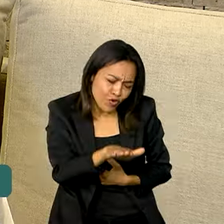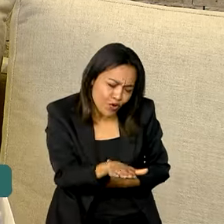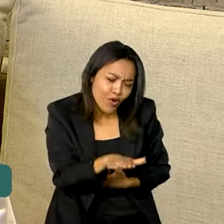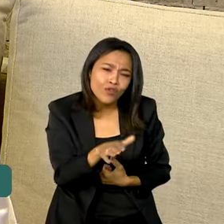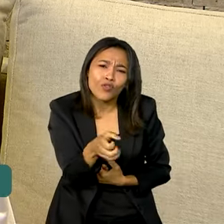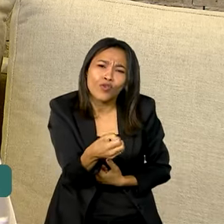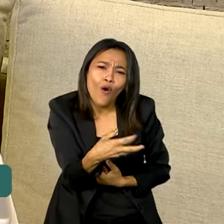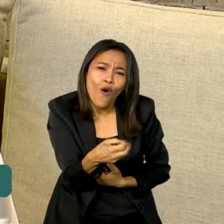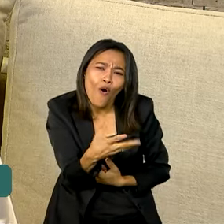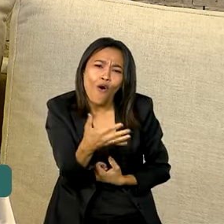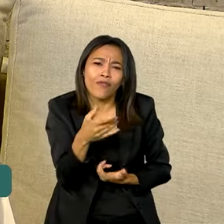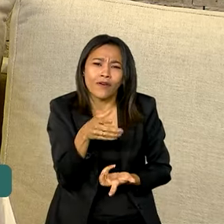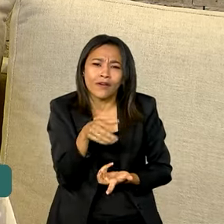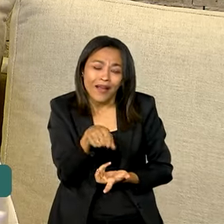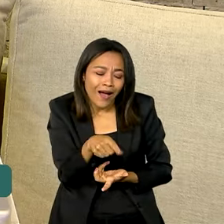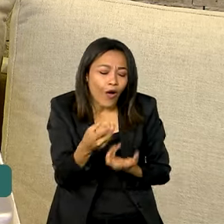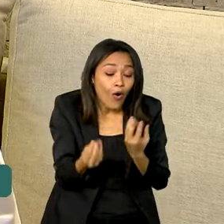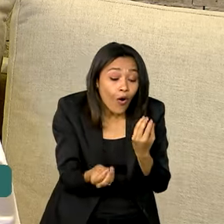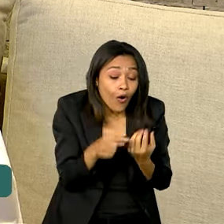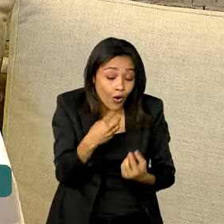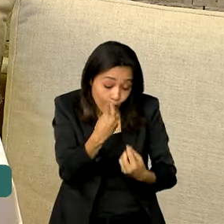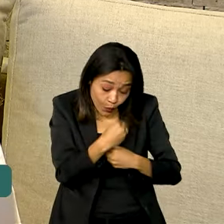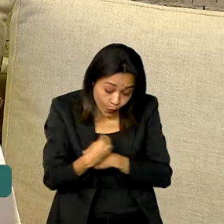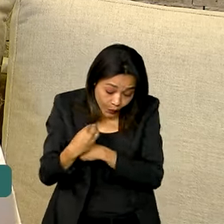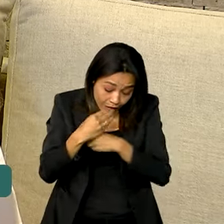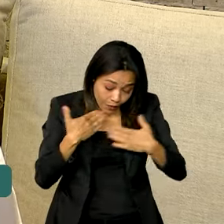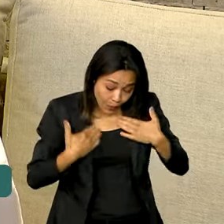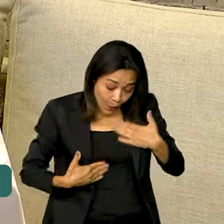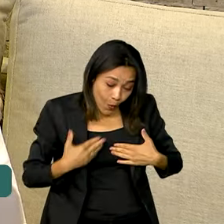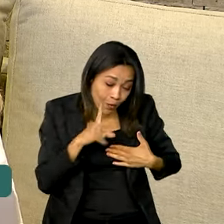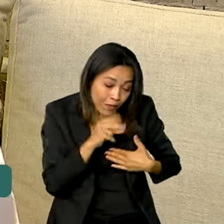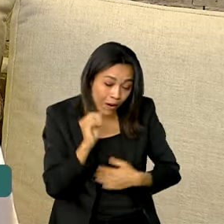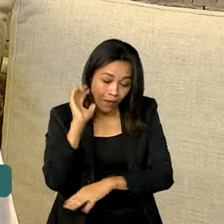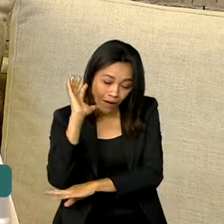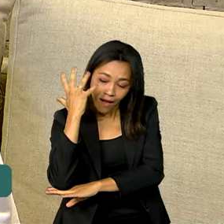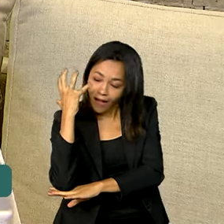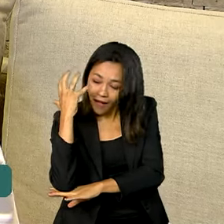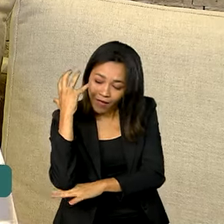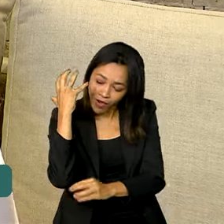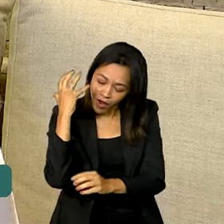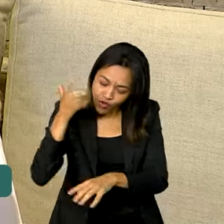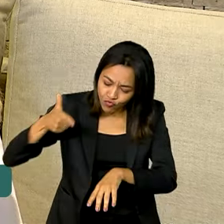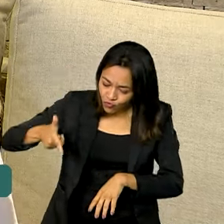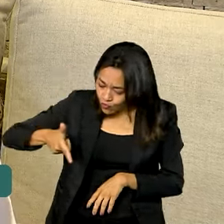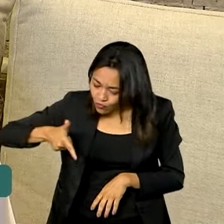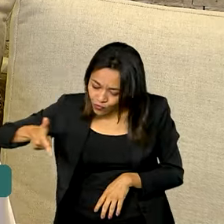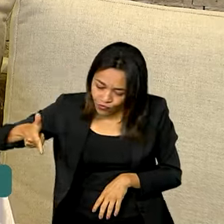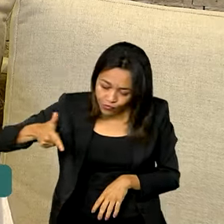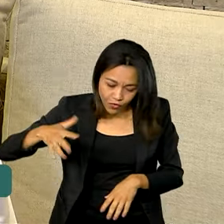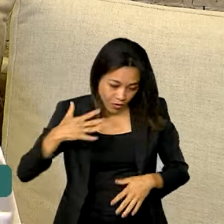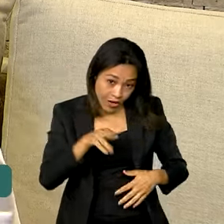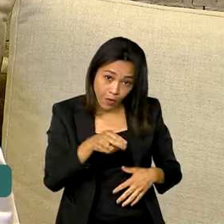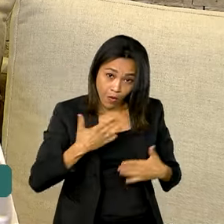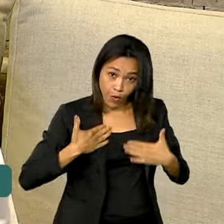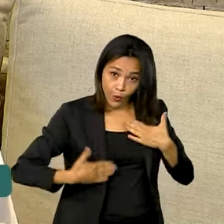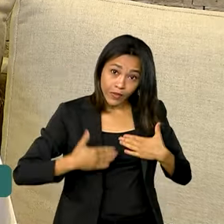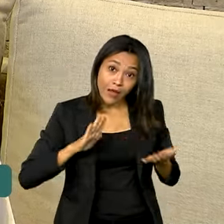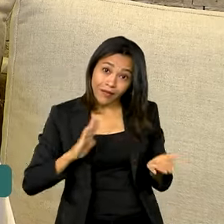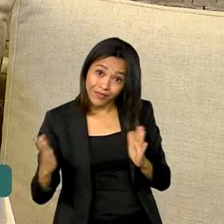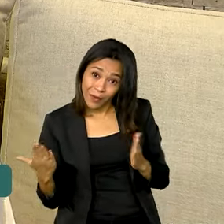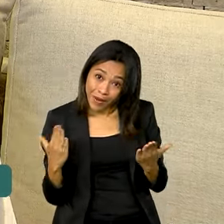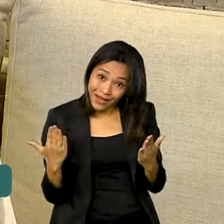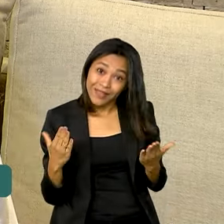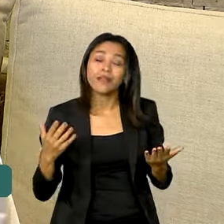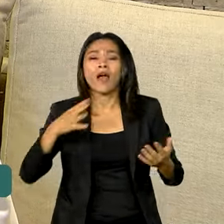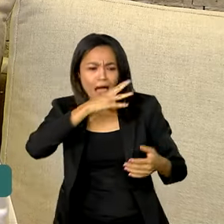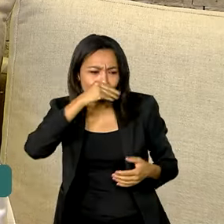a gente pode ensinar como cuidar do nosso corpo, como se fosse uma planta, né, e regar o nosso corpo. Se for uma adolescente,